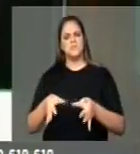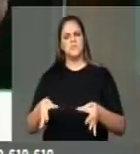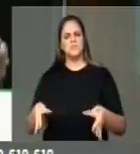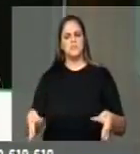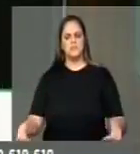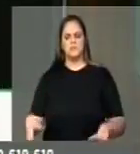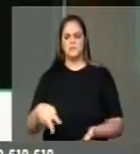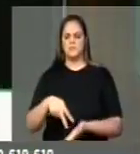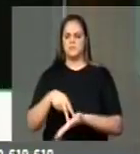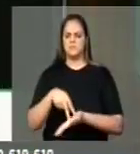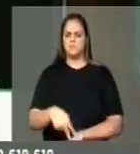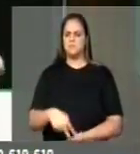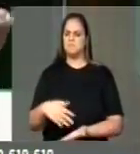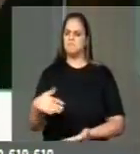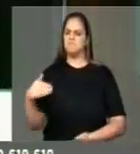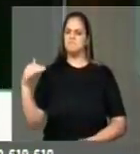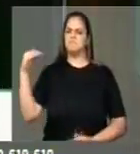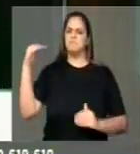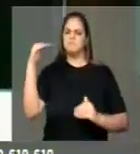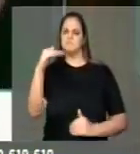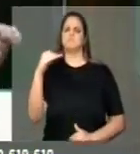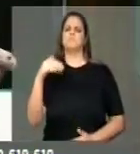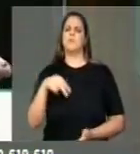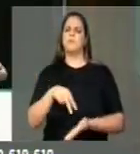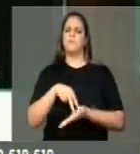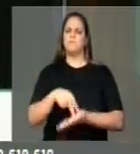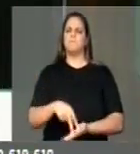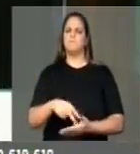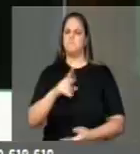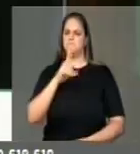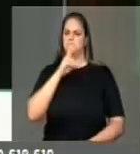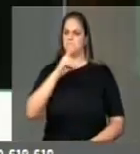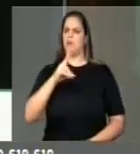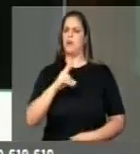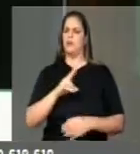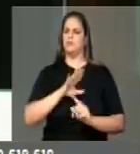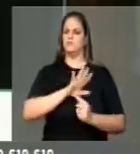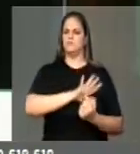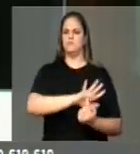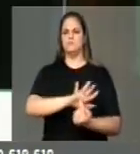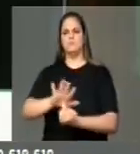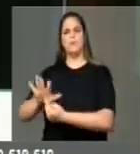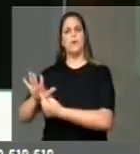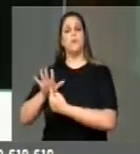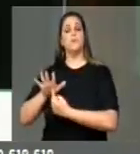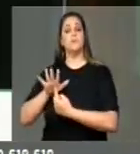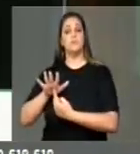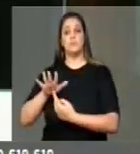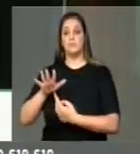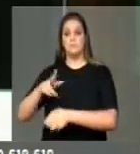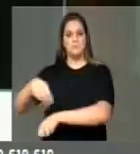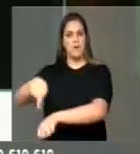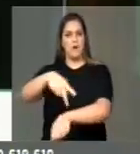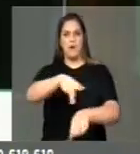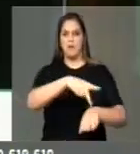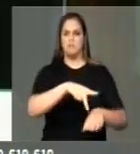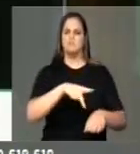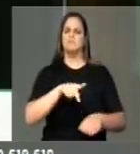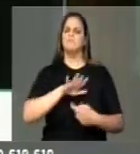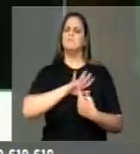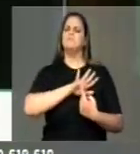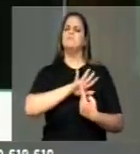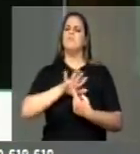muita altivez e com muita firmeza, mostrou para o mundo que o